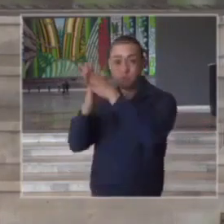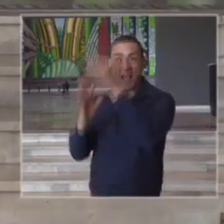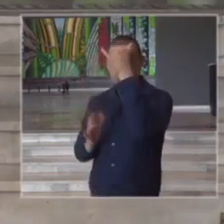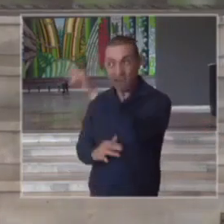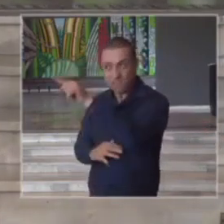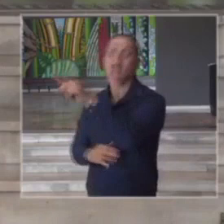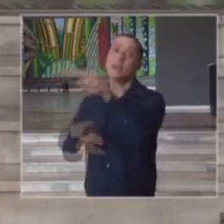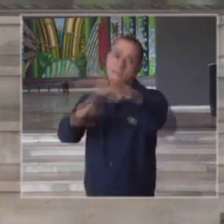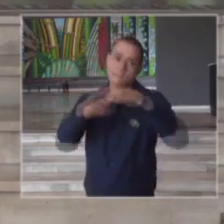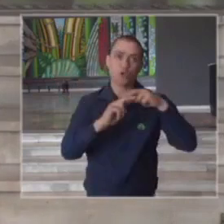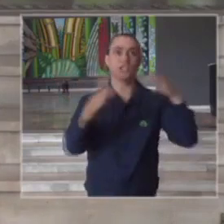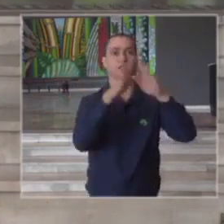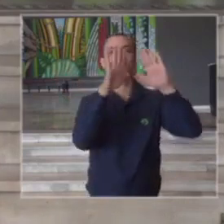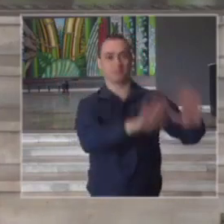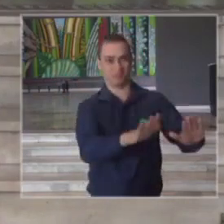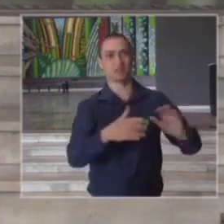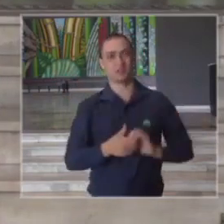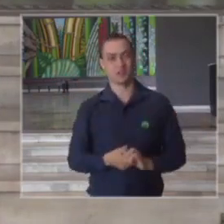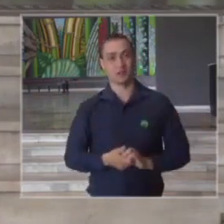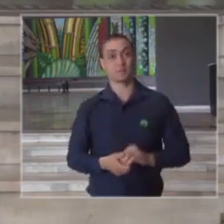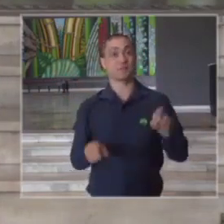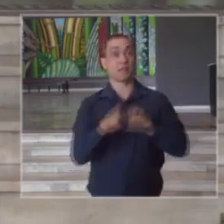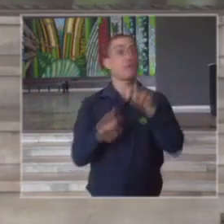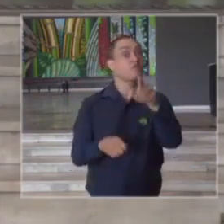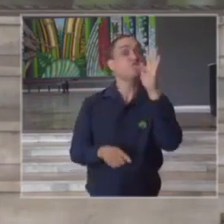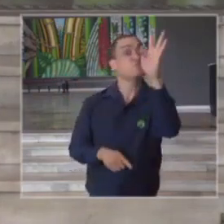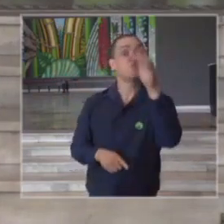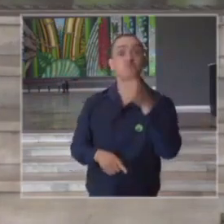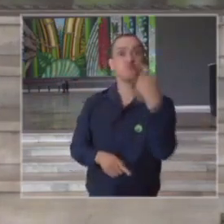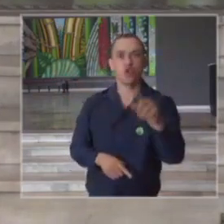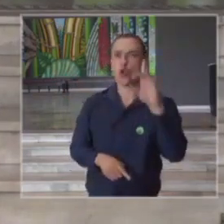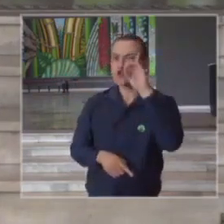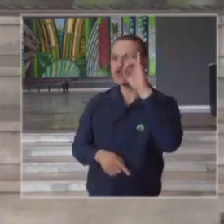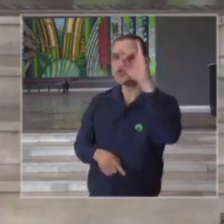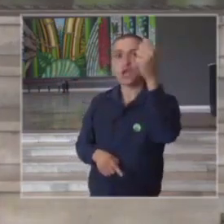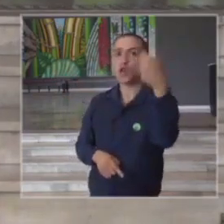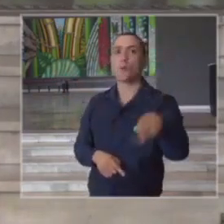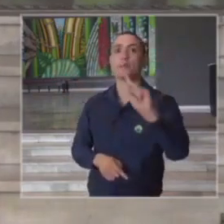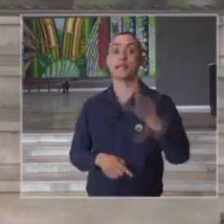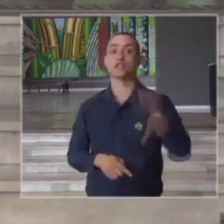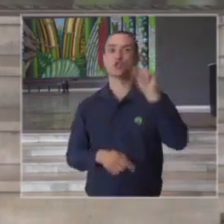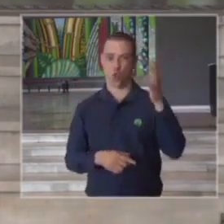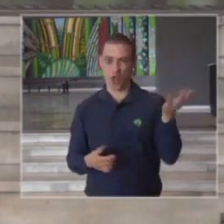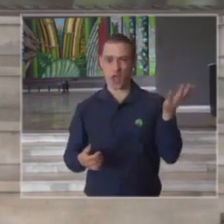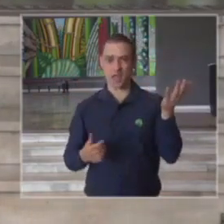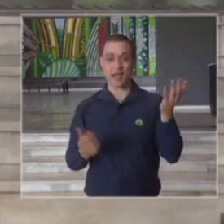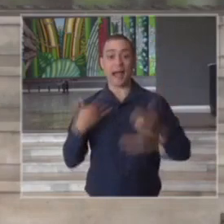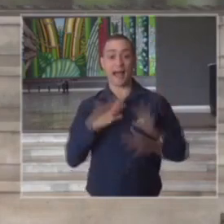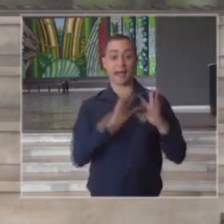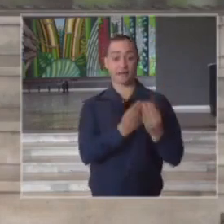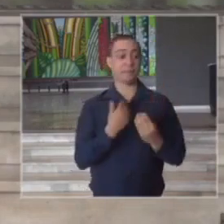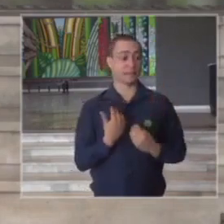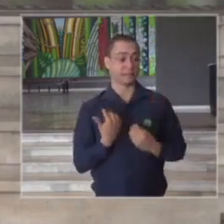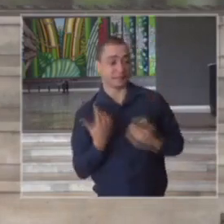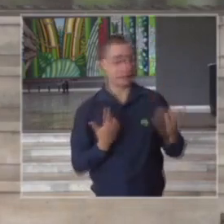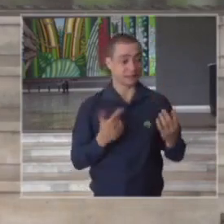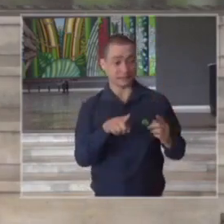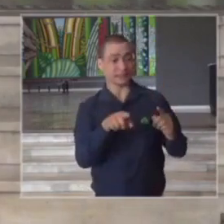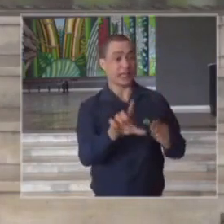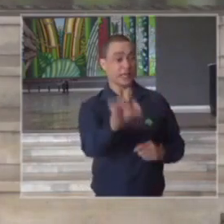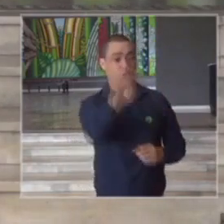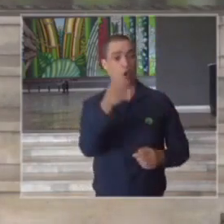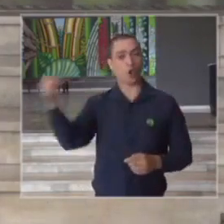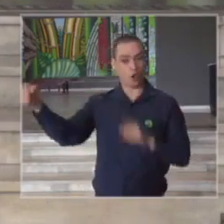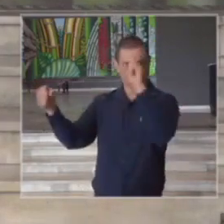fazemos o isolamento social e para que ninguém algum dia tenha que viver o drama de escolher alguém da sua família